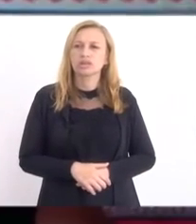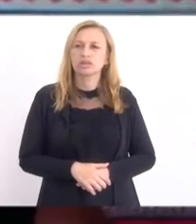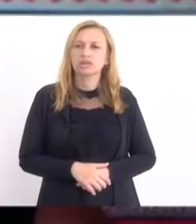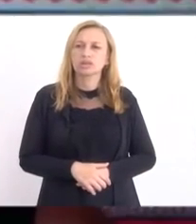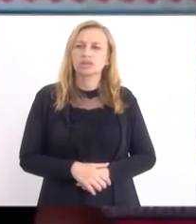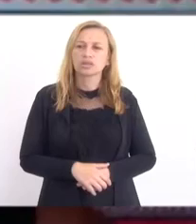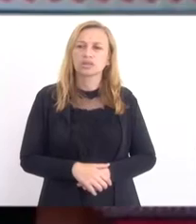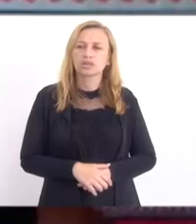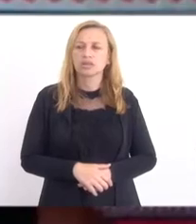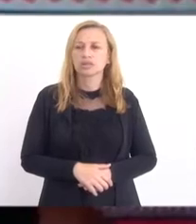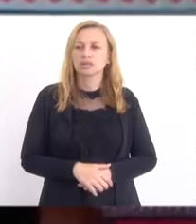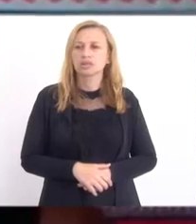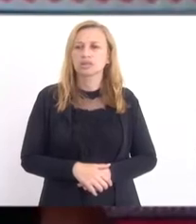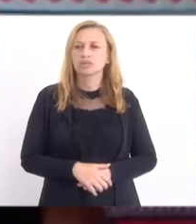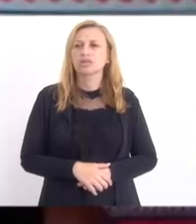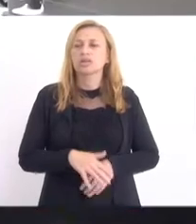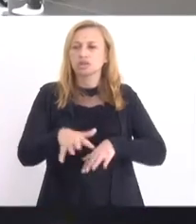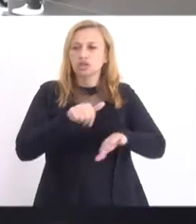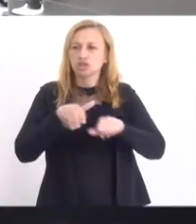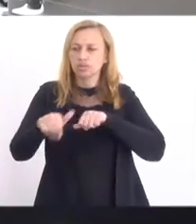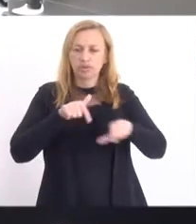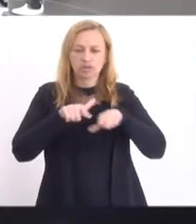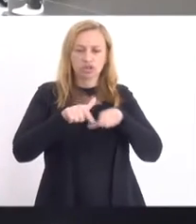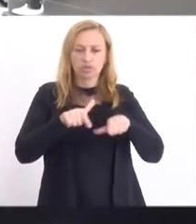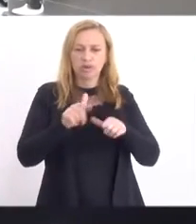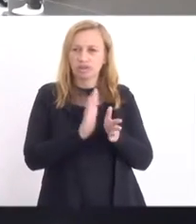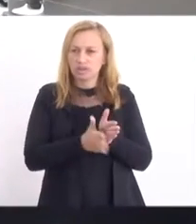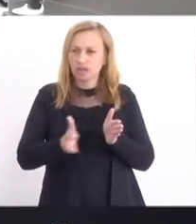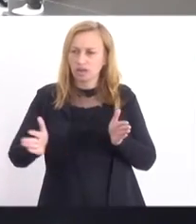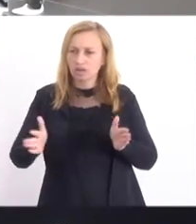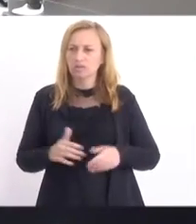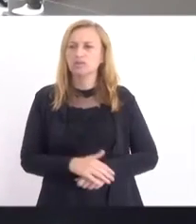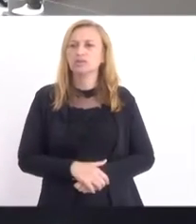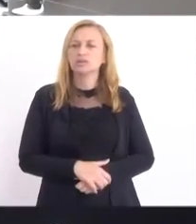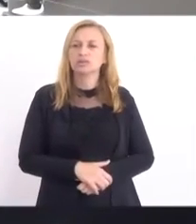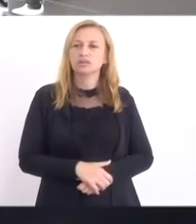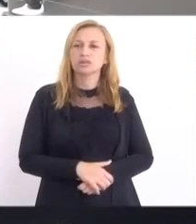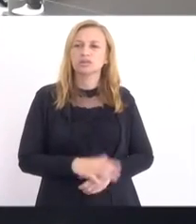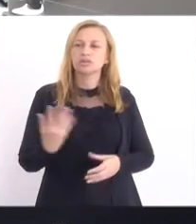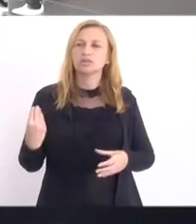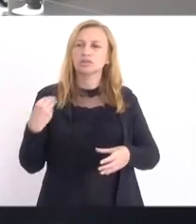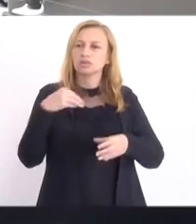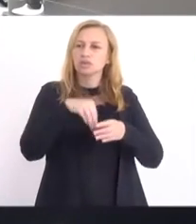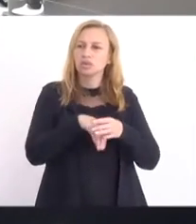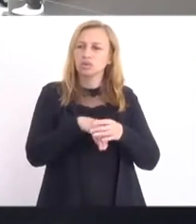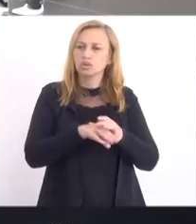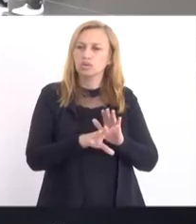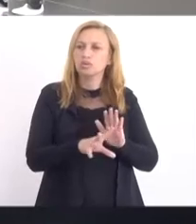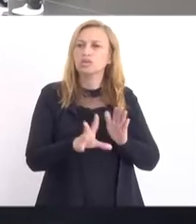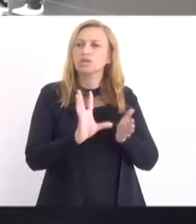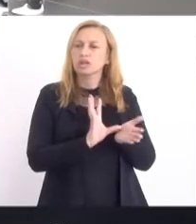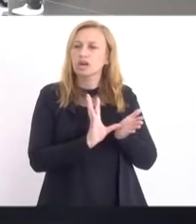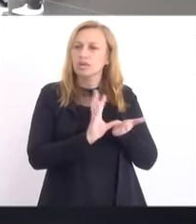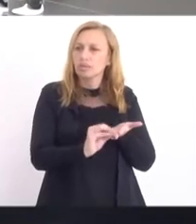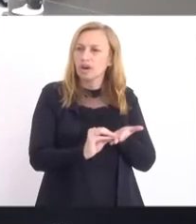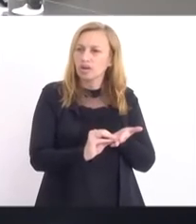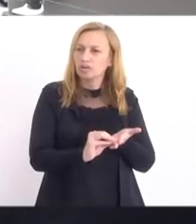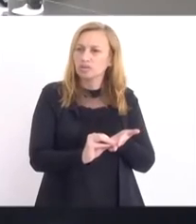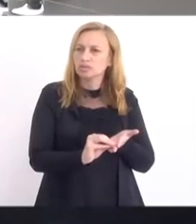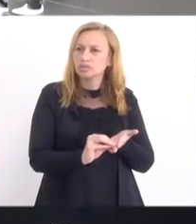vou abrir, estou chamando os trabalhos à ordem, incluindo na pauta,